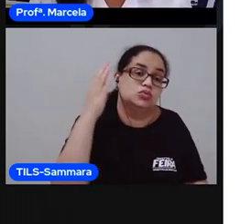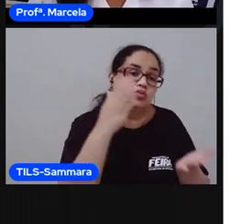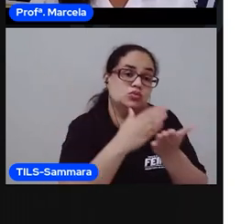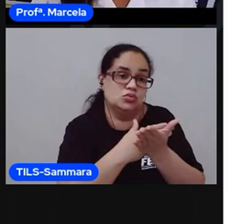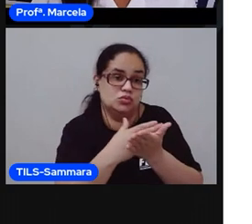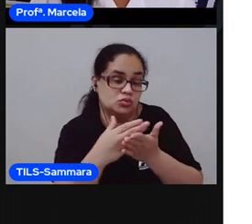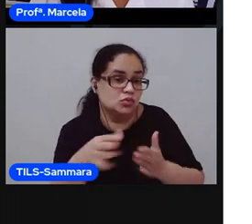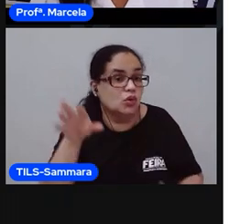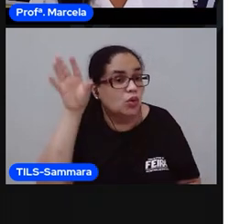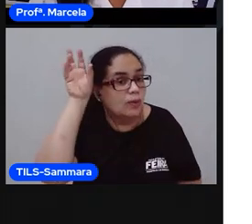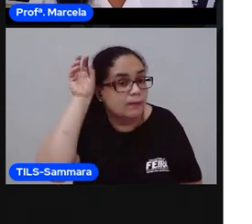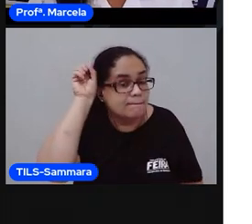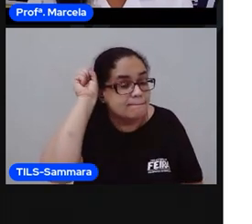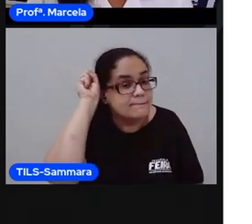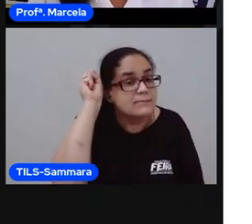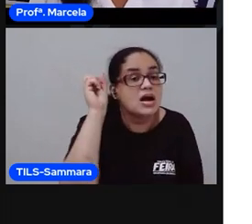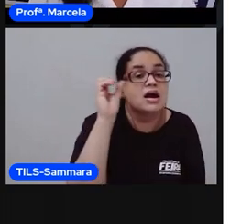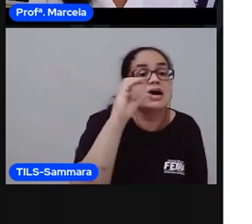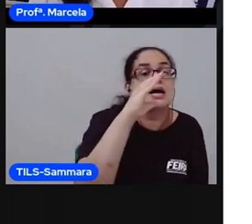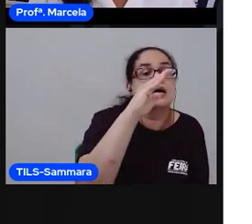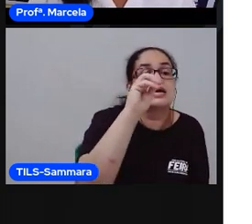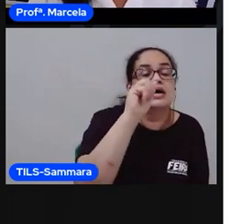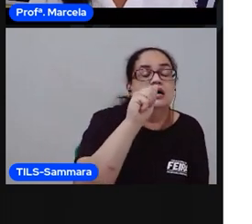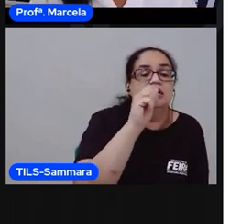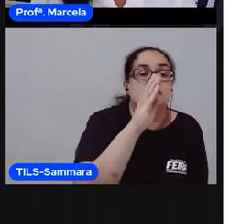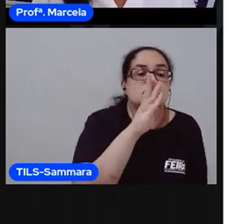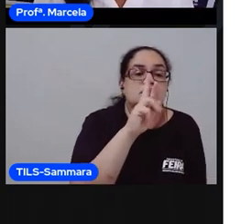escuta quando você fala cabrita.